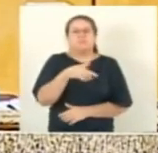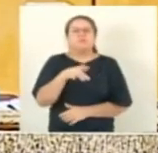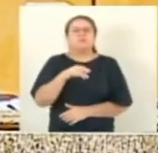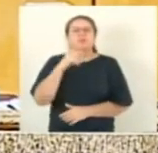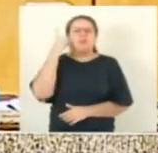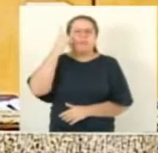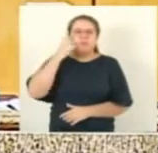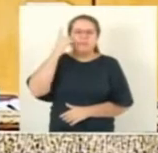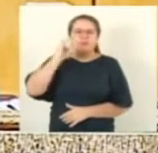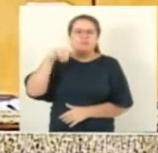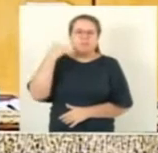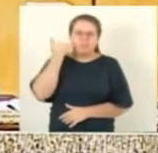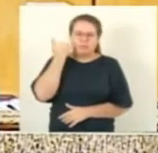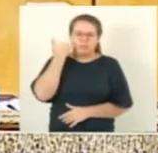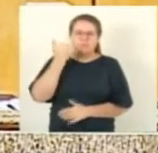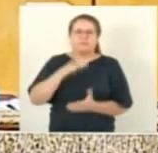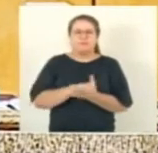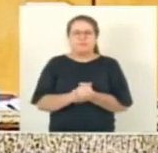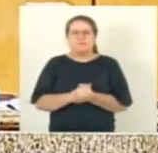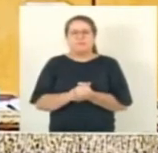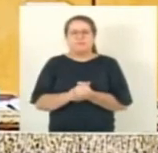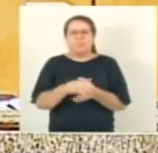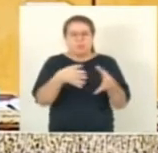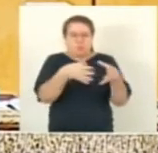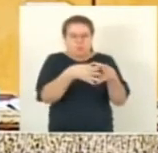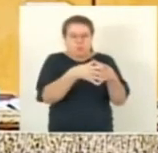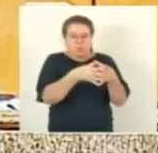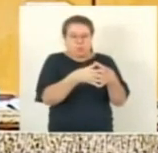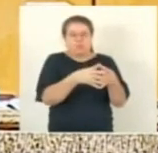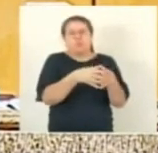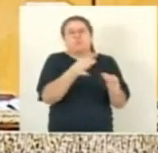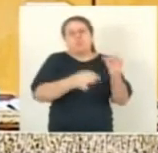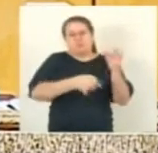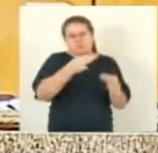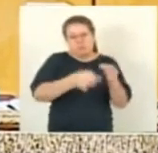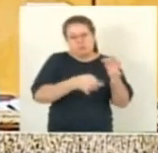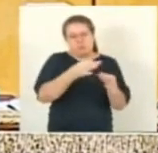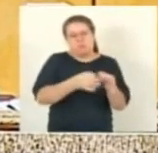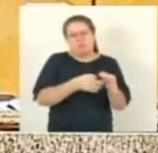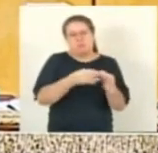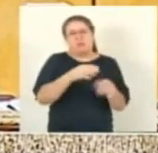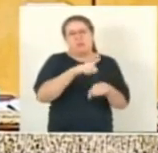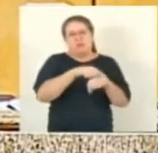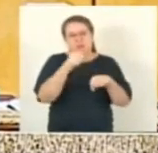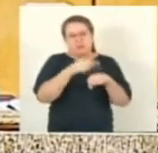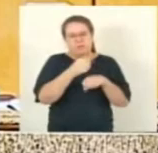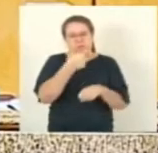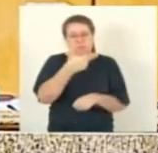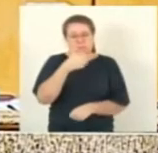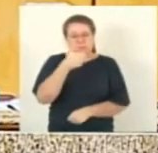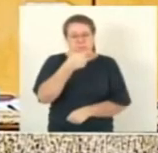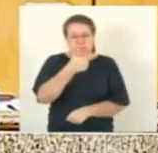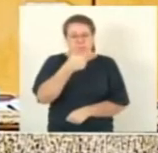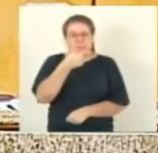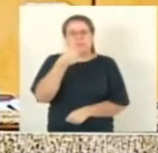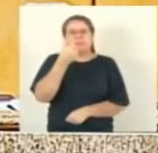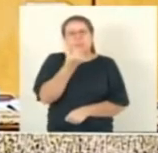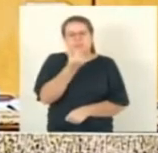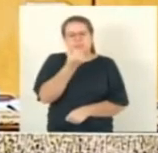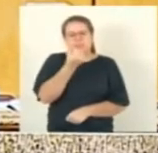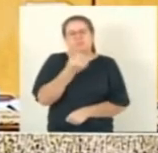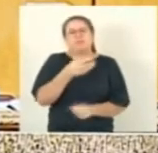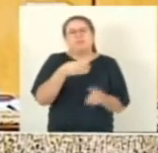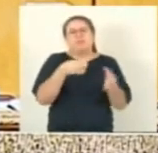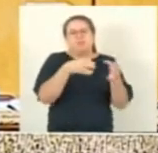Janete de Sá. A comissão de justiça, na forma do artigo 276 do regimento